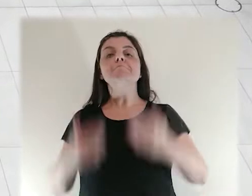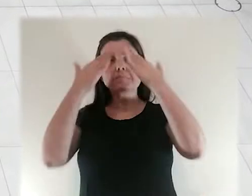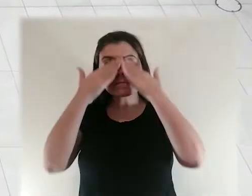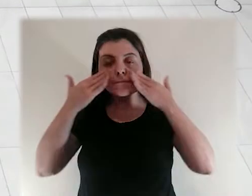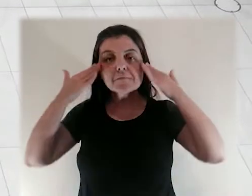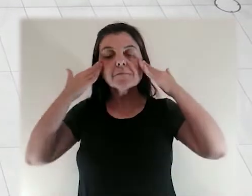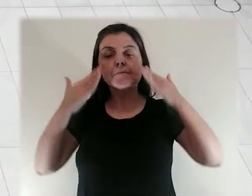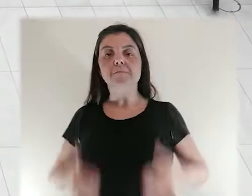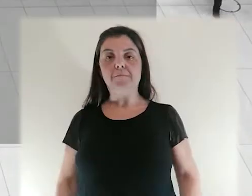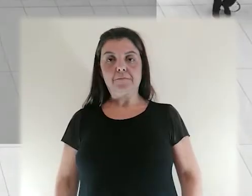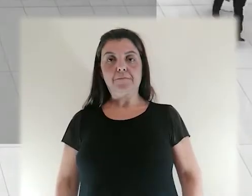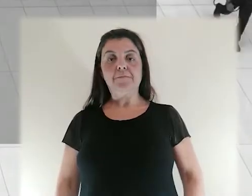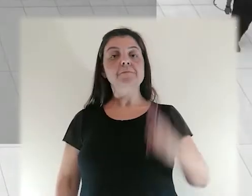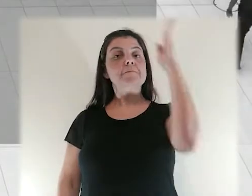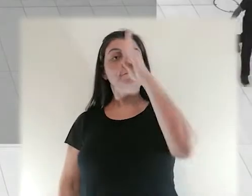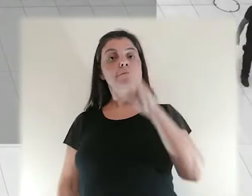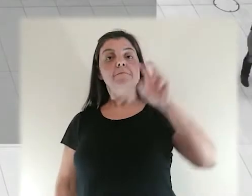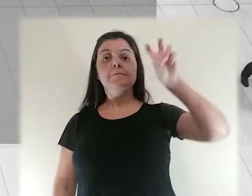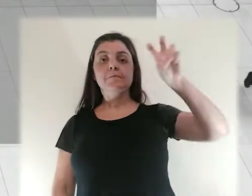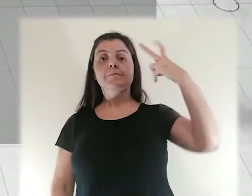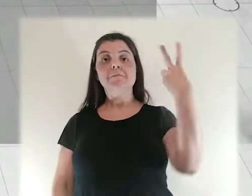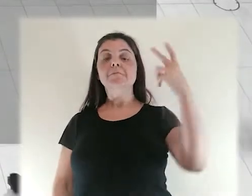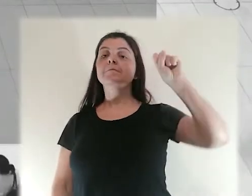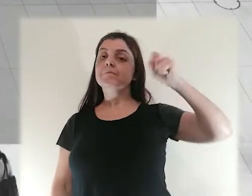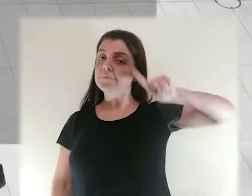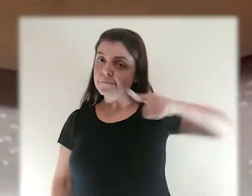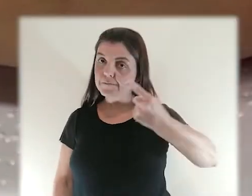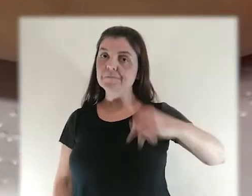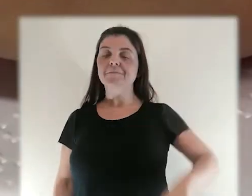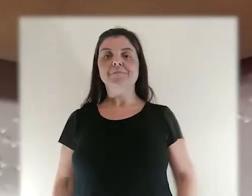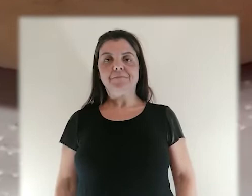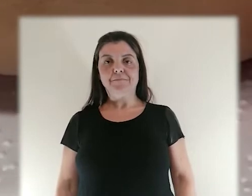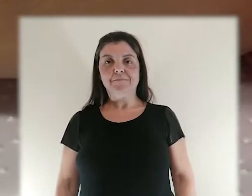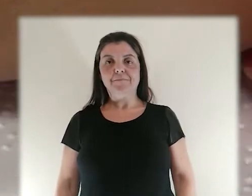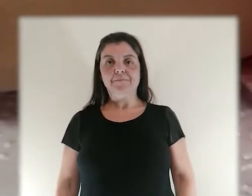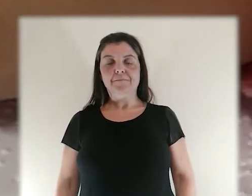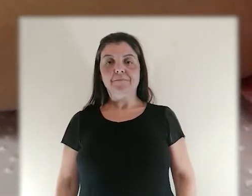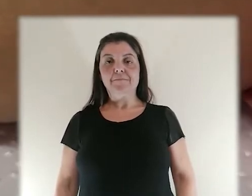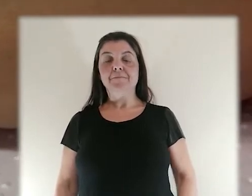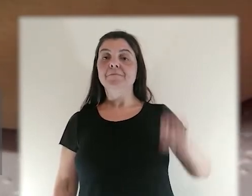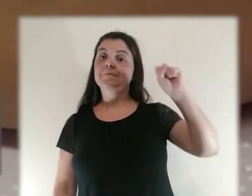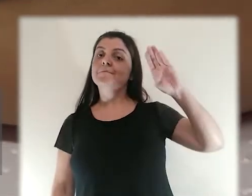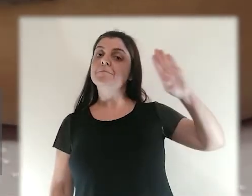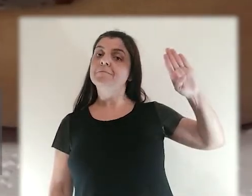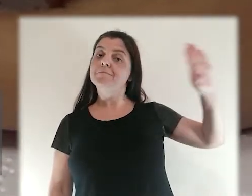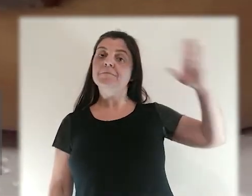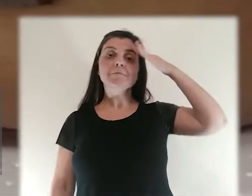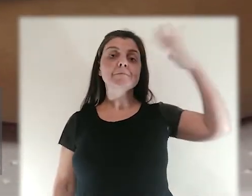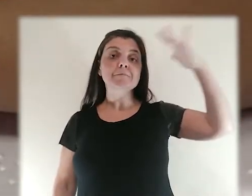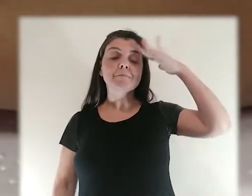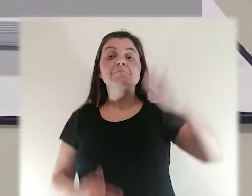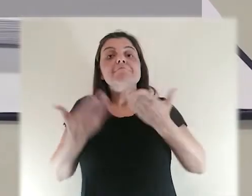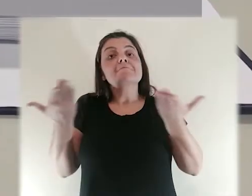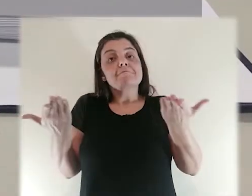atinge mais de 528 mil brasileiros. Nós, da Sociedade Bíblica do Brasil, temos um sonho.